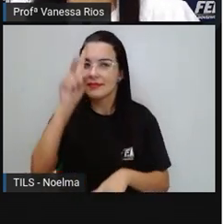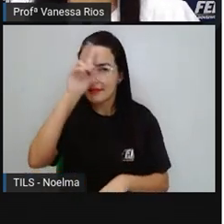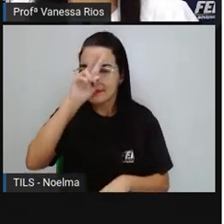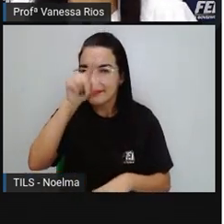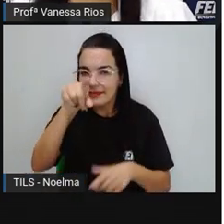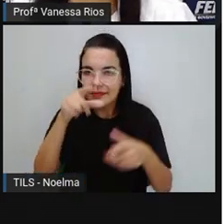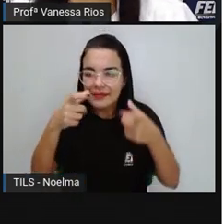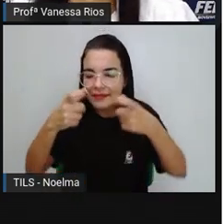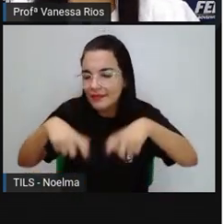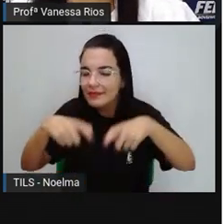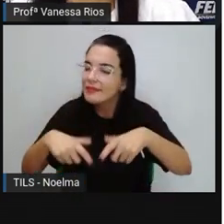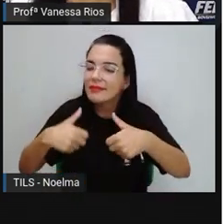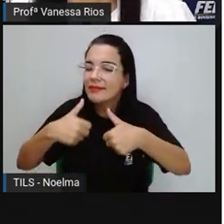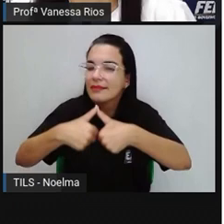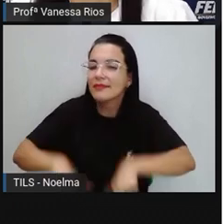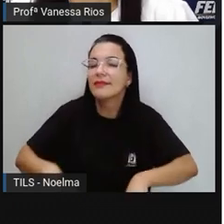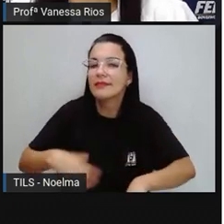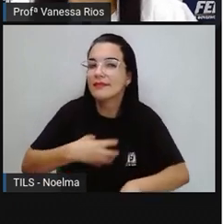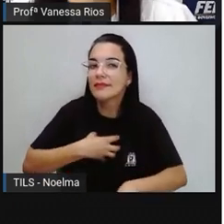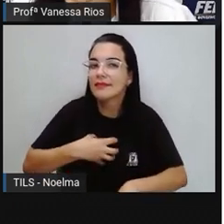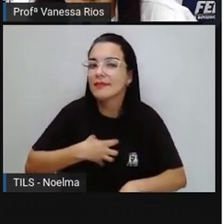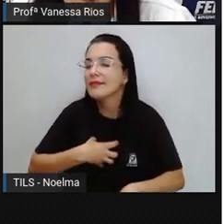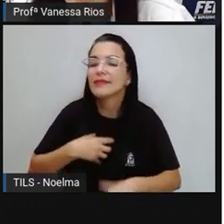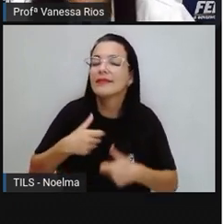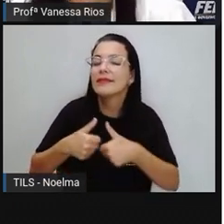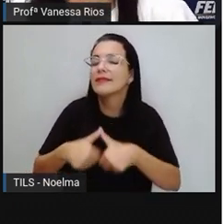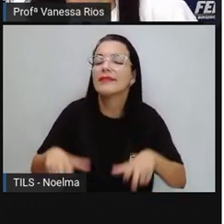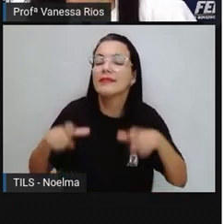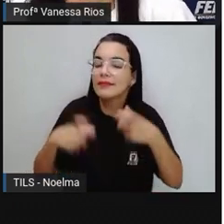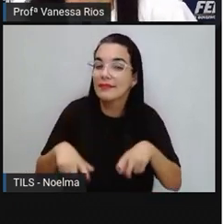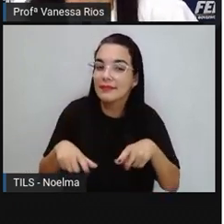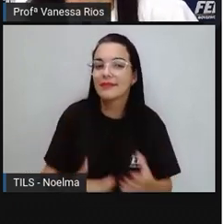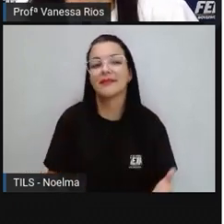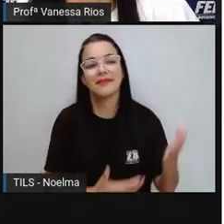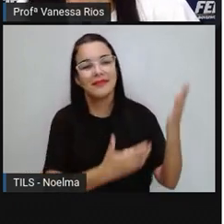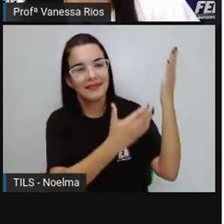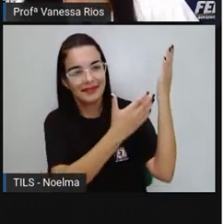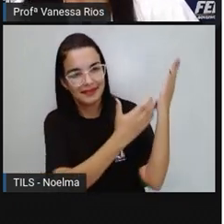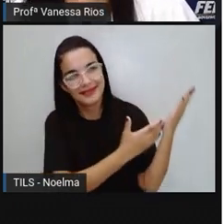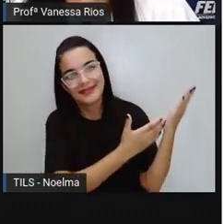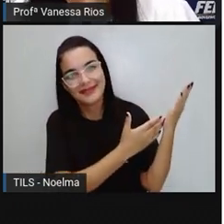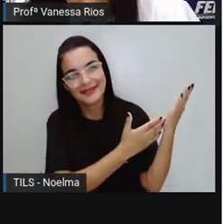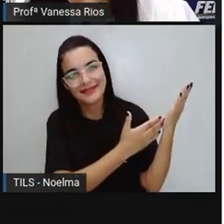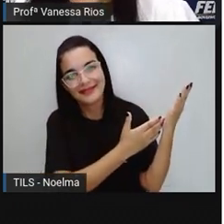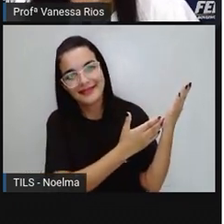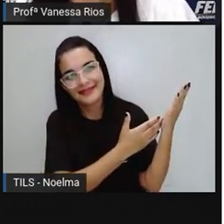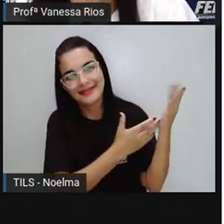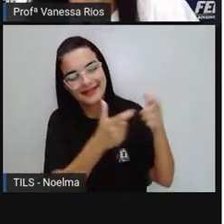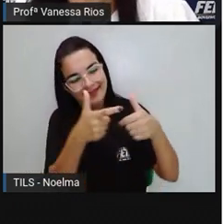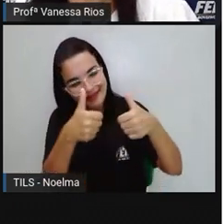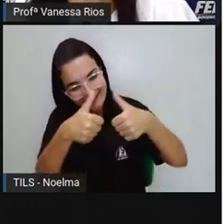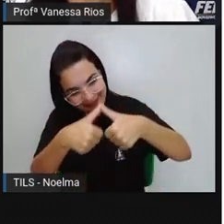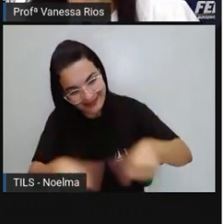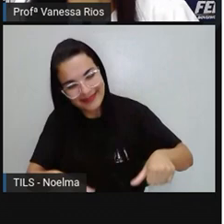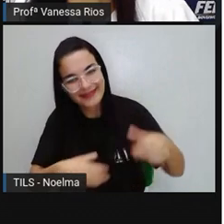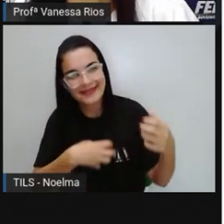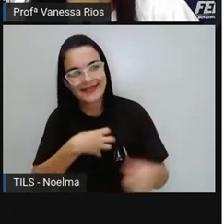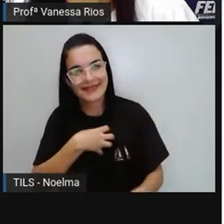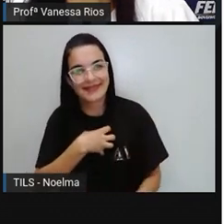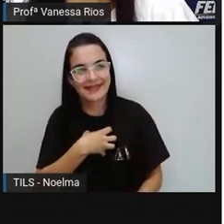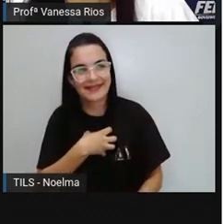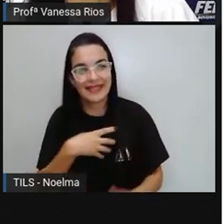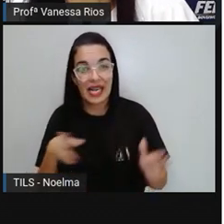e onde é que a Bahia está? Onde é que a Baiana está? A Baiana está aqui, na Bahia,